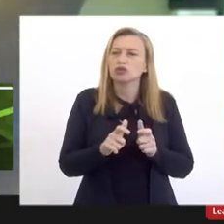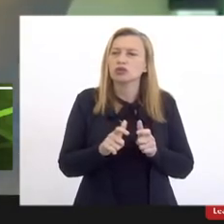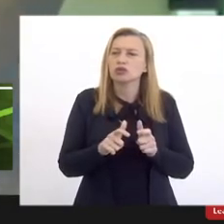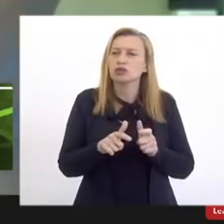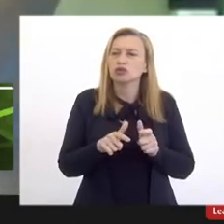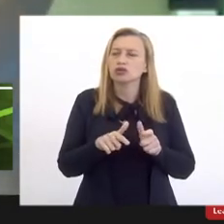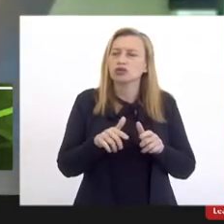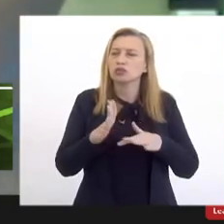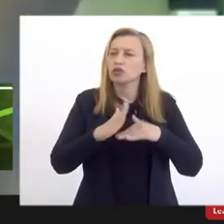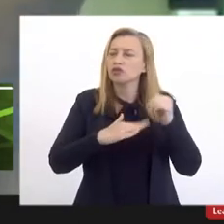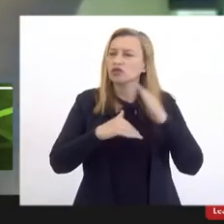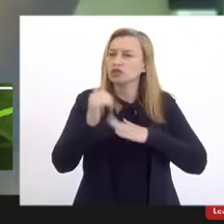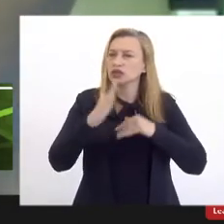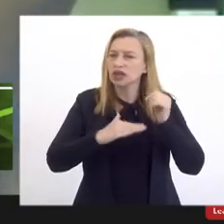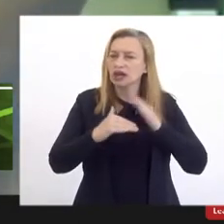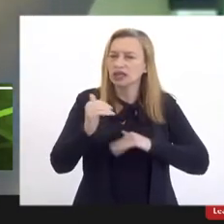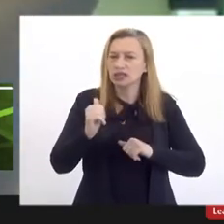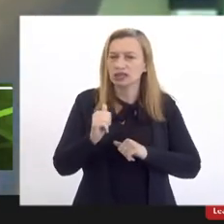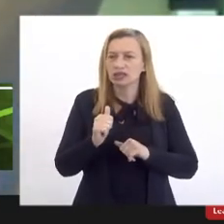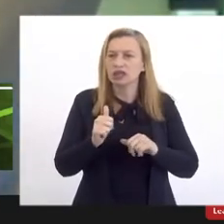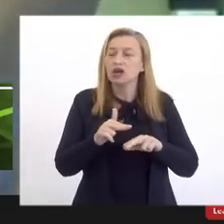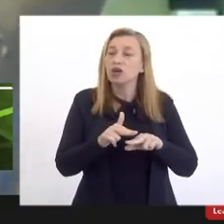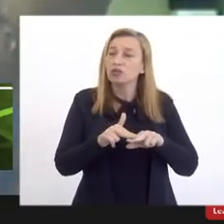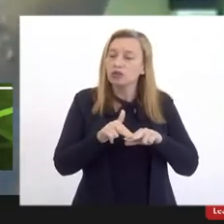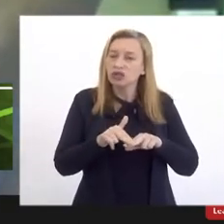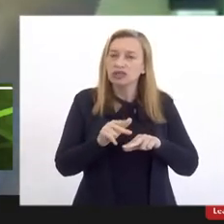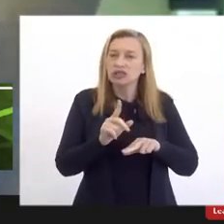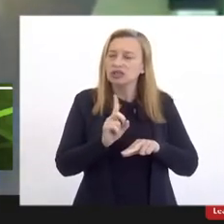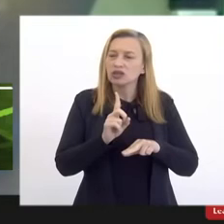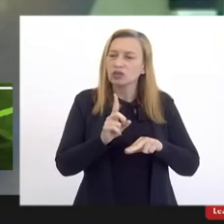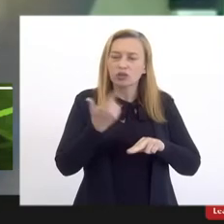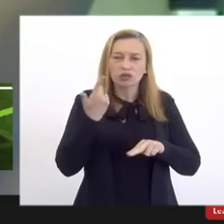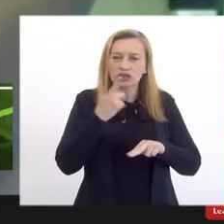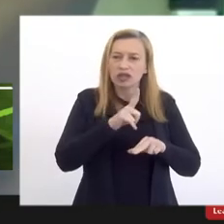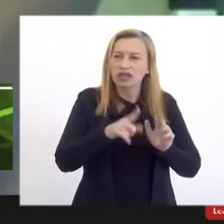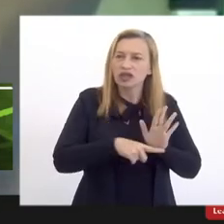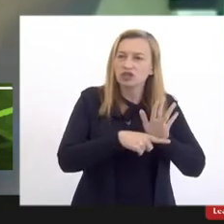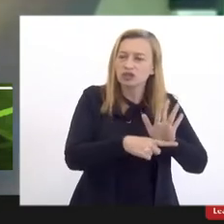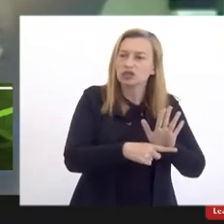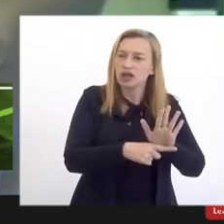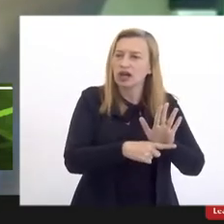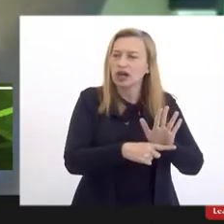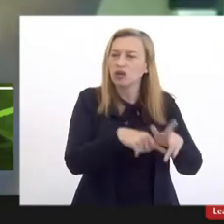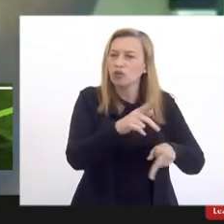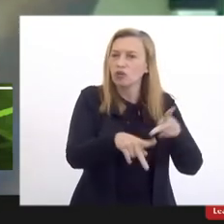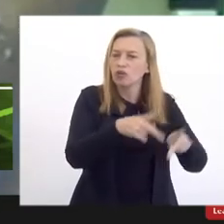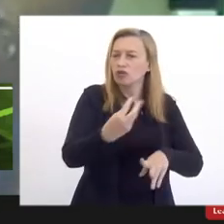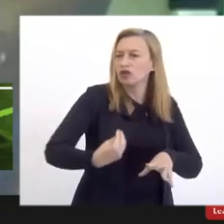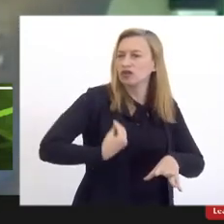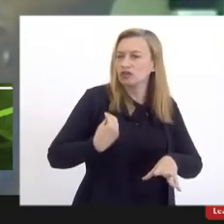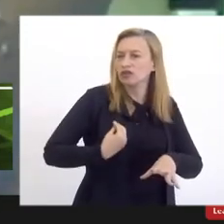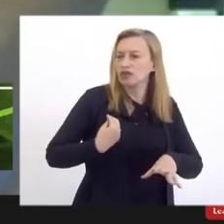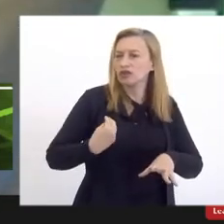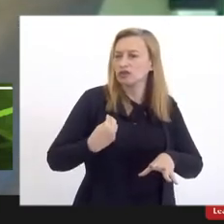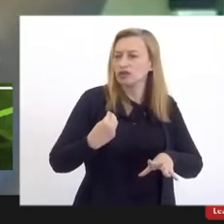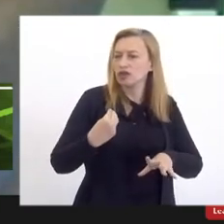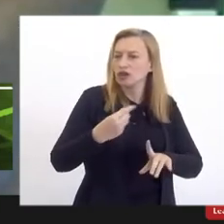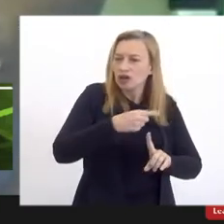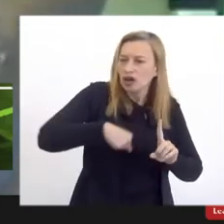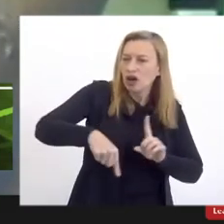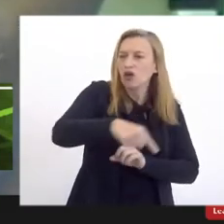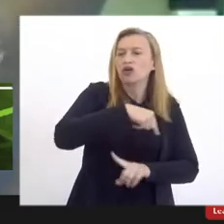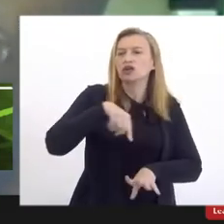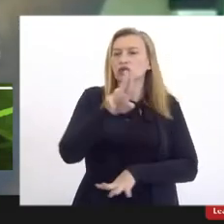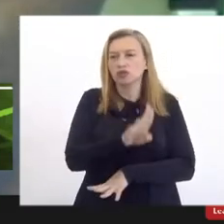Significa não atender a sociedade de forma como ela merece ser atendida, não atender os discentes de forma que eles